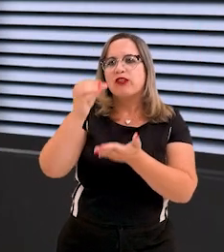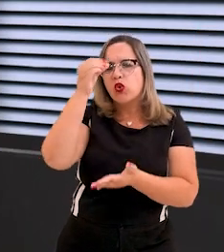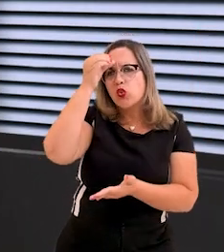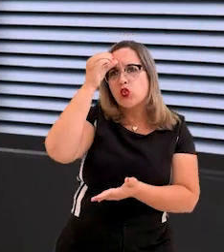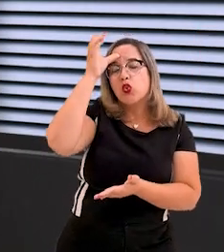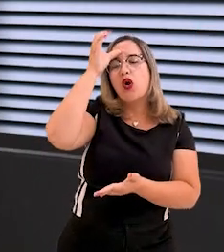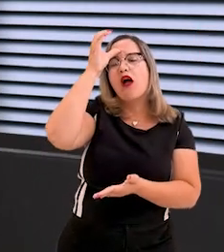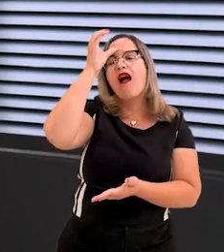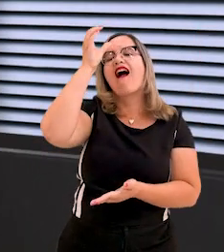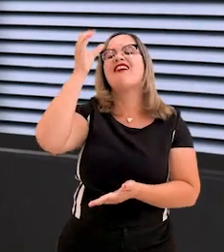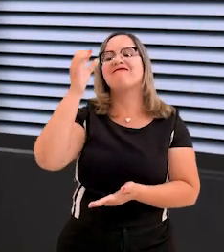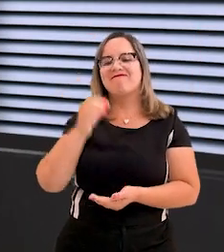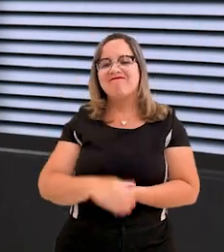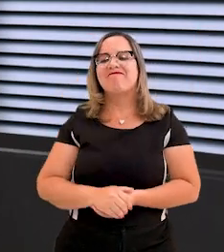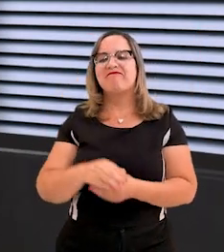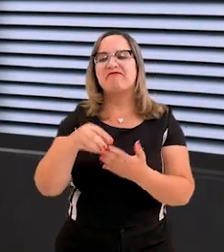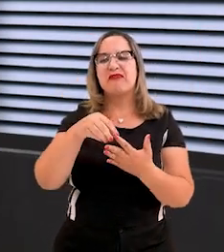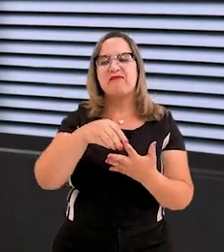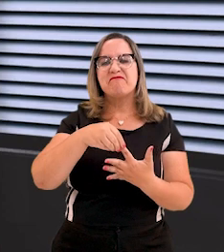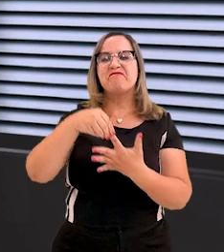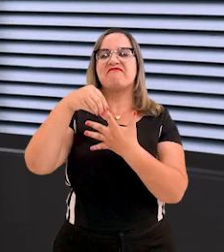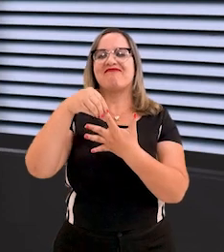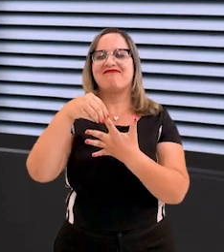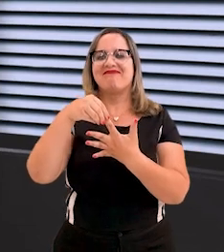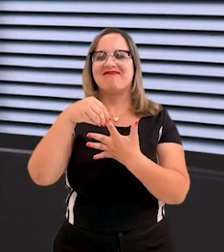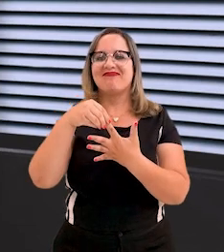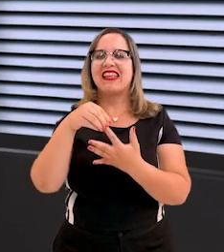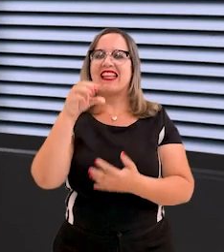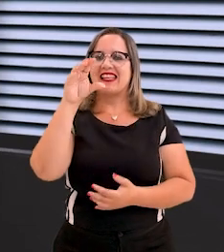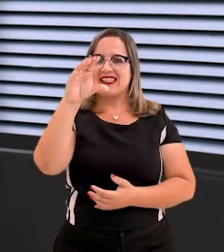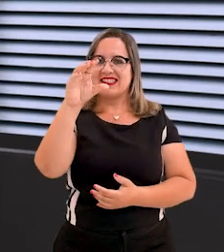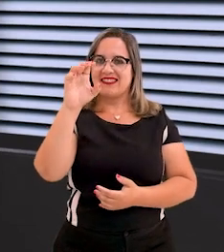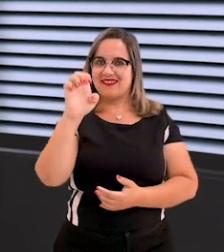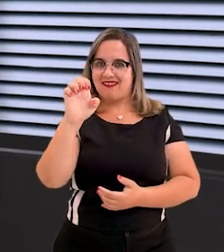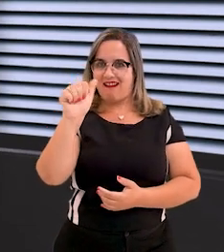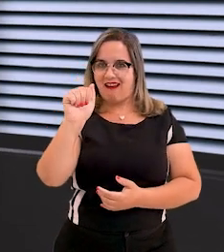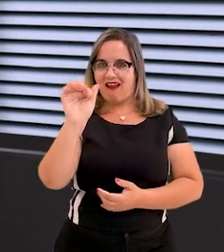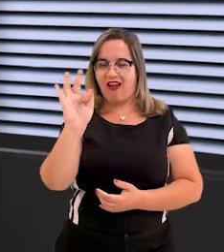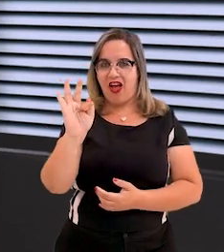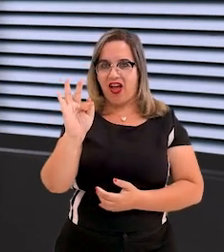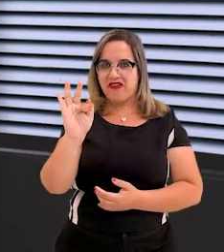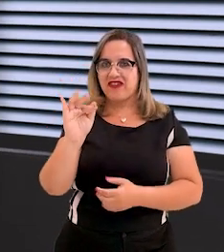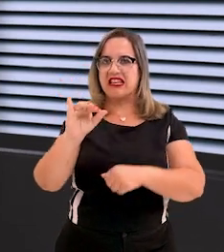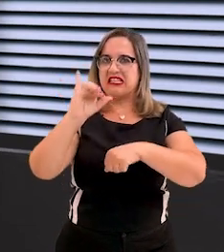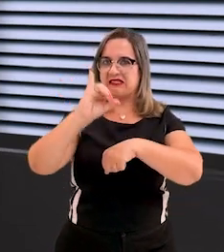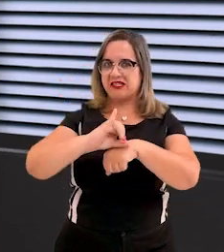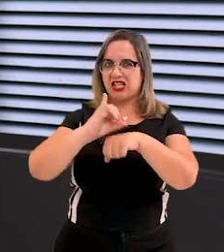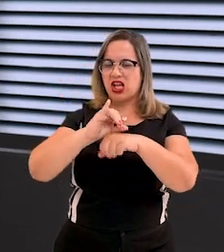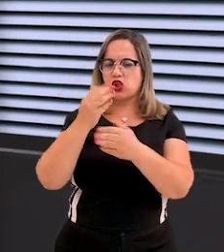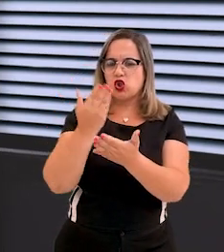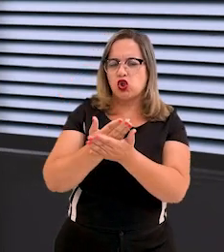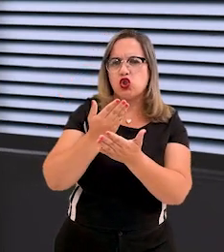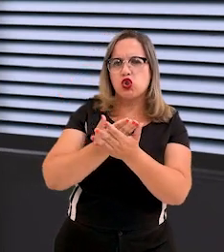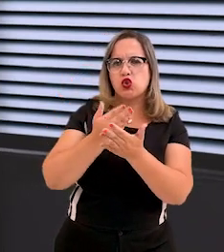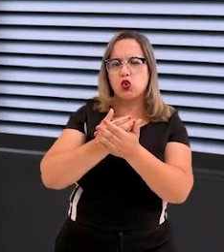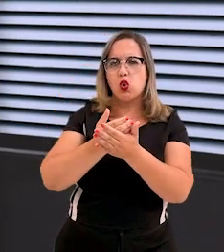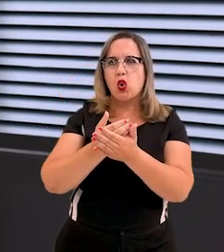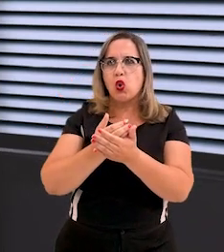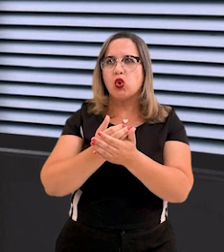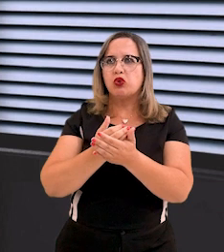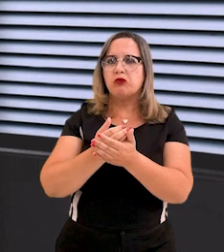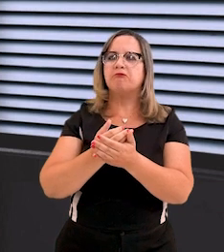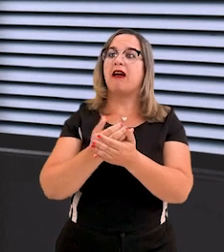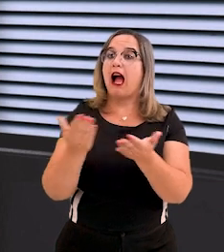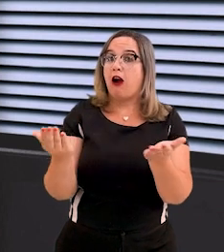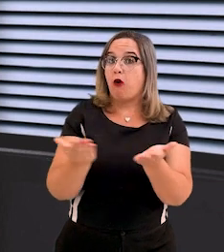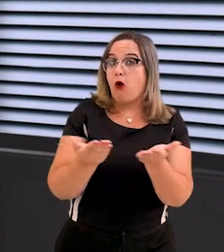conhecimento foi uma das prioridades. O CEAF, Centro de Estudos e Aperfeiçoamento Funcional,